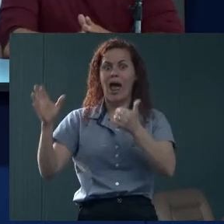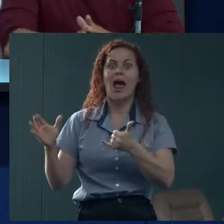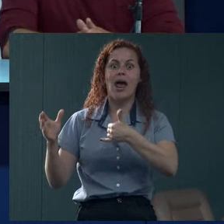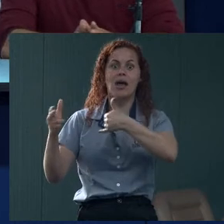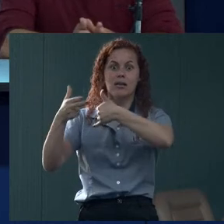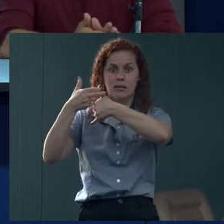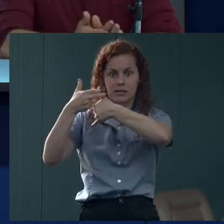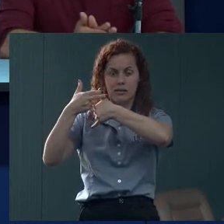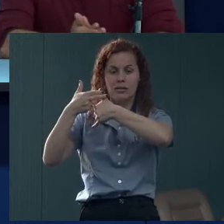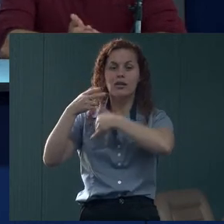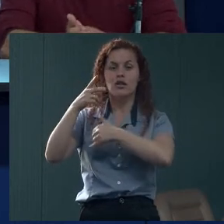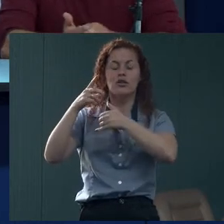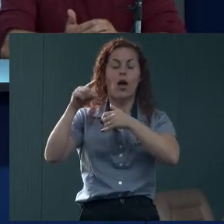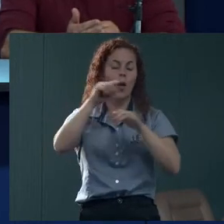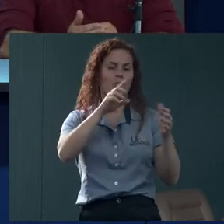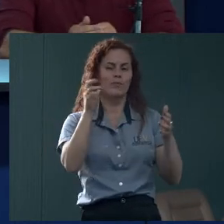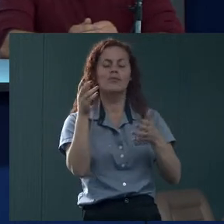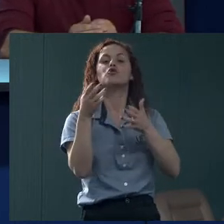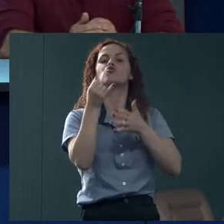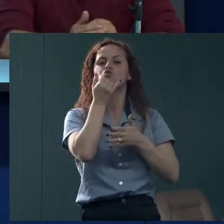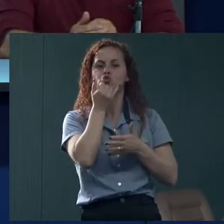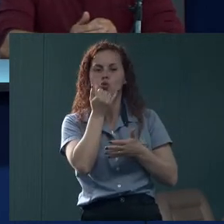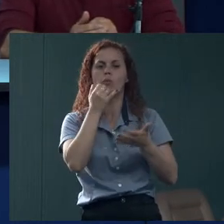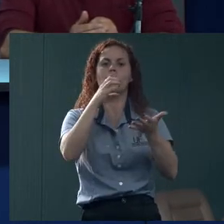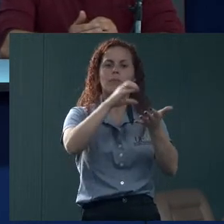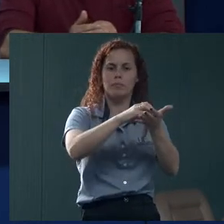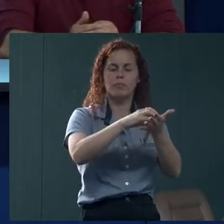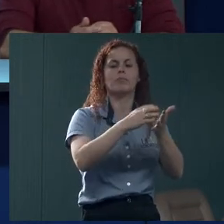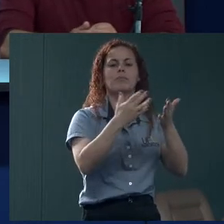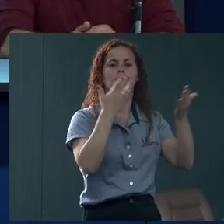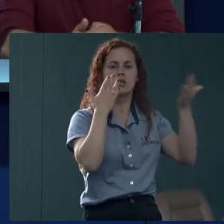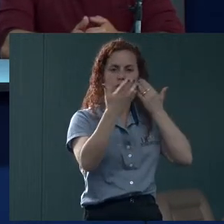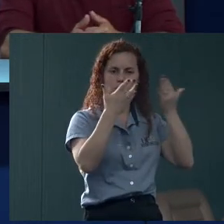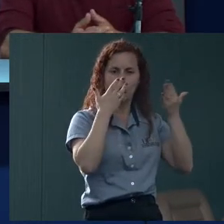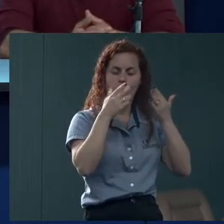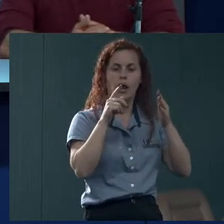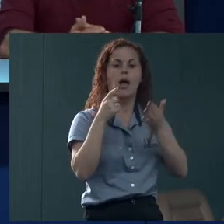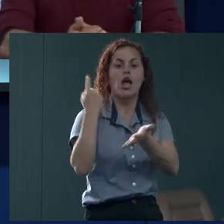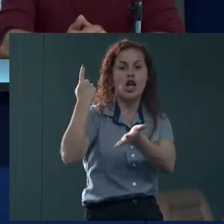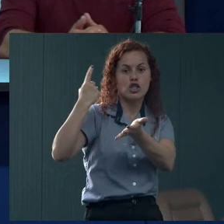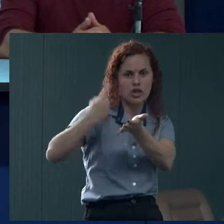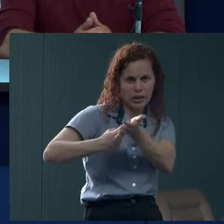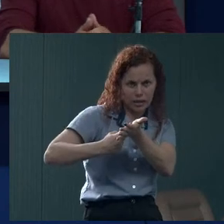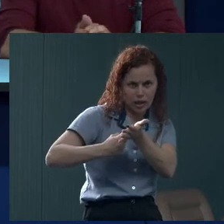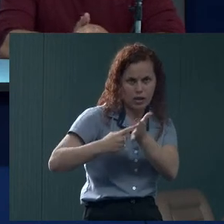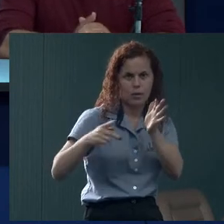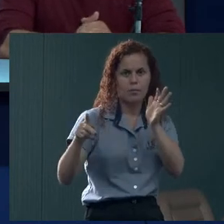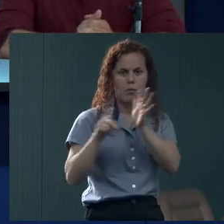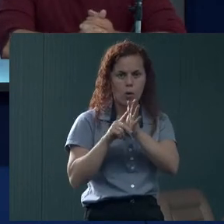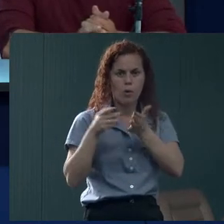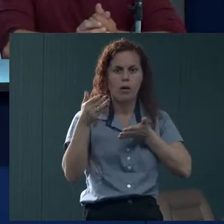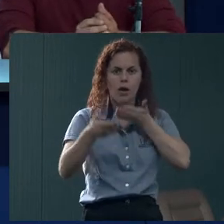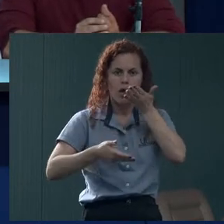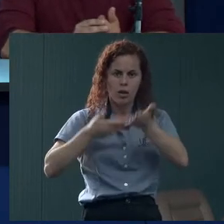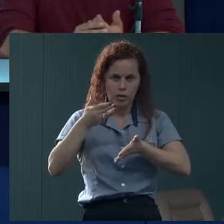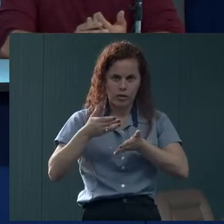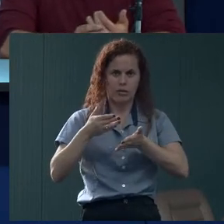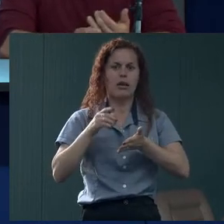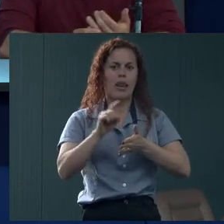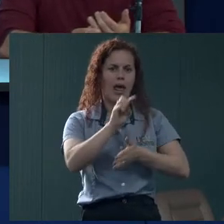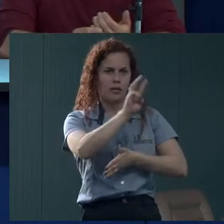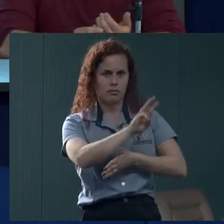de saúde, na divisão psicossocial, que agora está sendo feito por agendamento no atendimentos.ufv